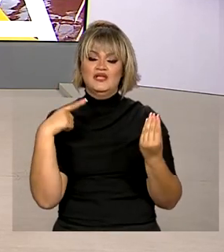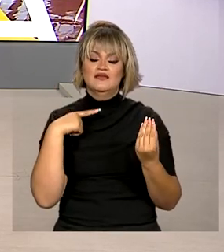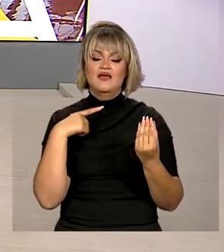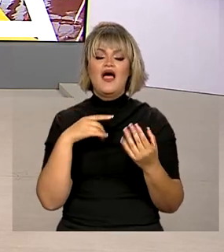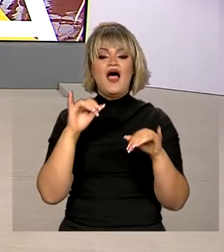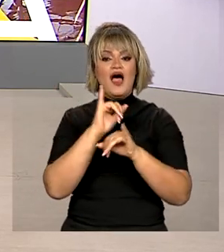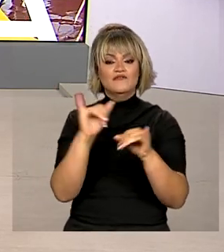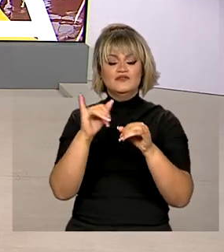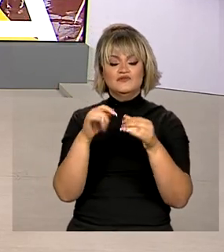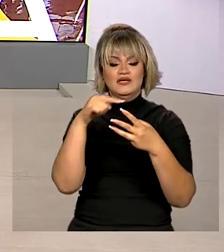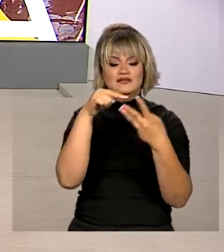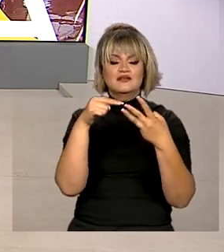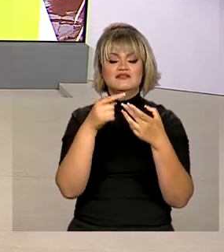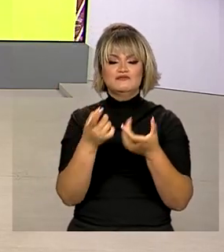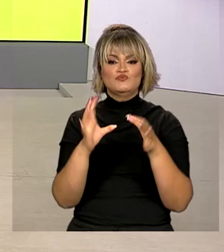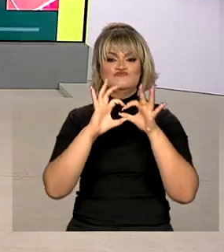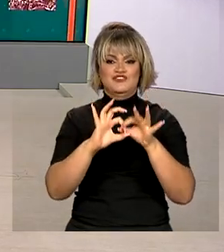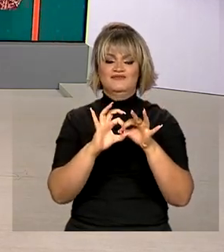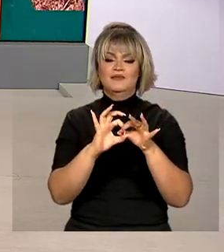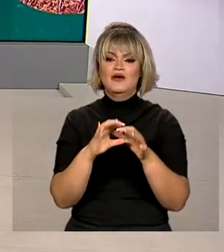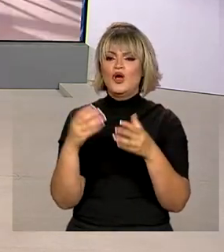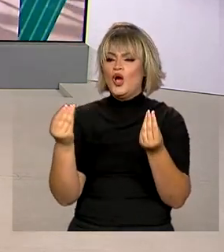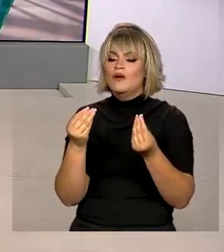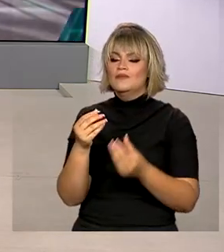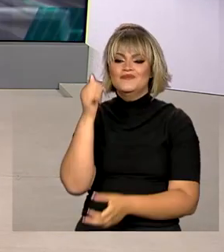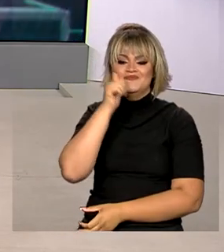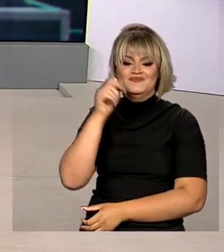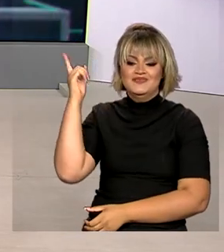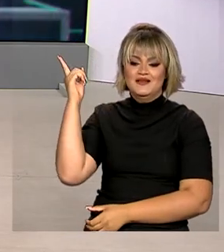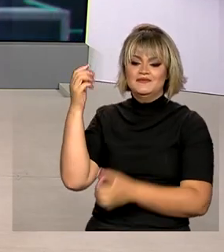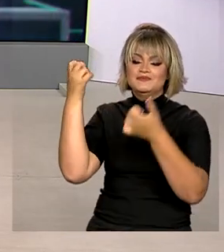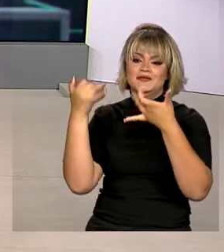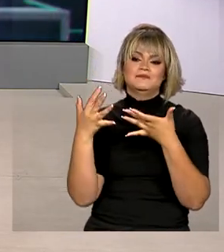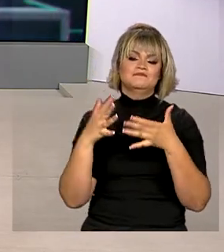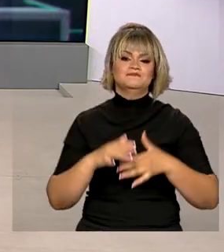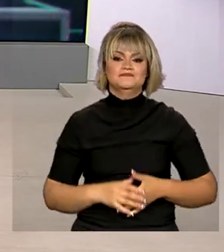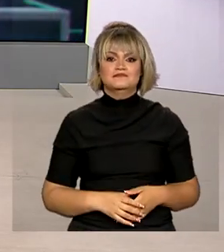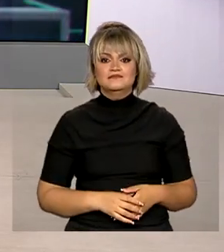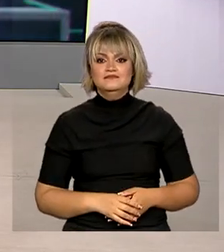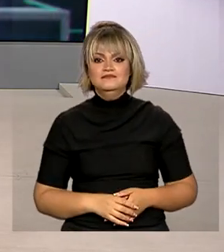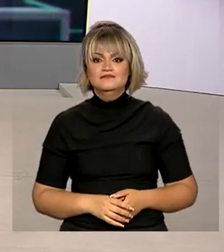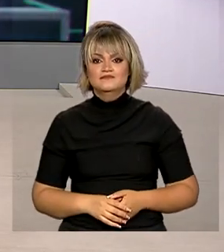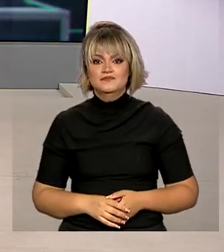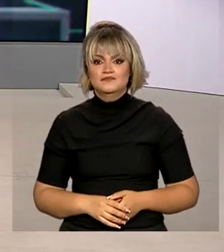anunciaram uma aliança. A repórter Márcia Fernandes traz os detalhes pra gente. Márcia, bom dia.